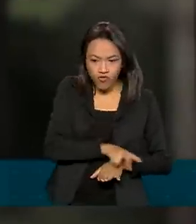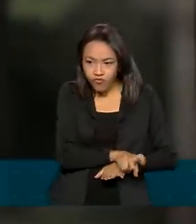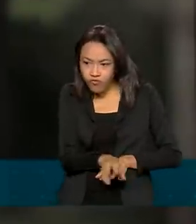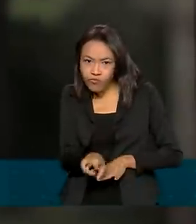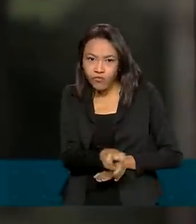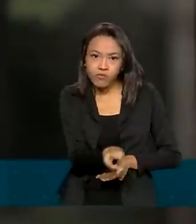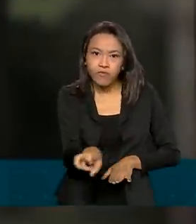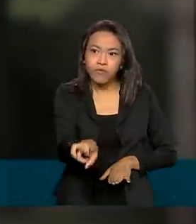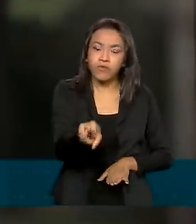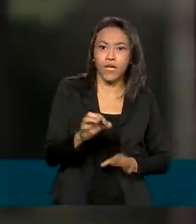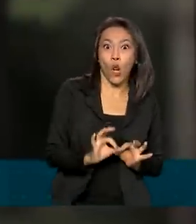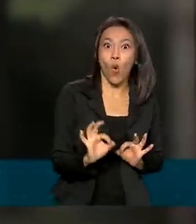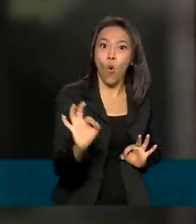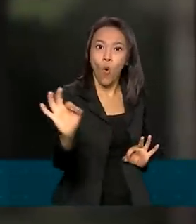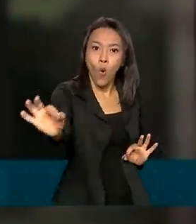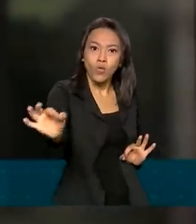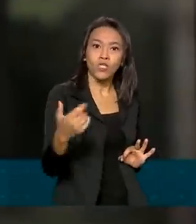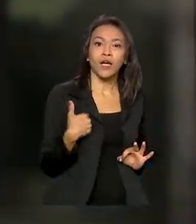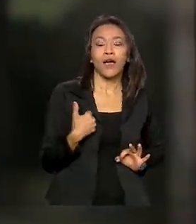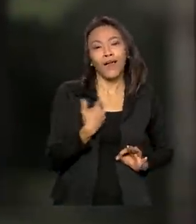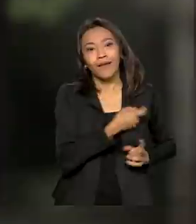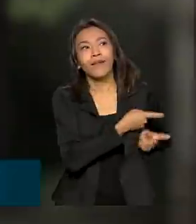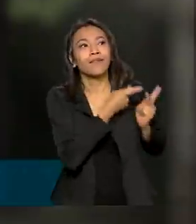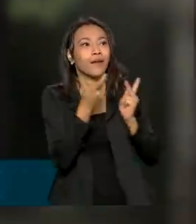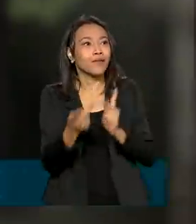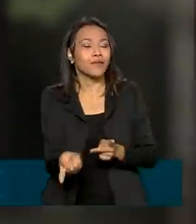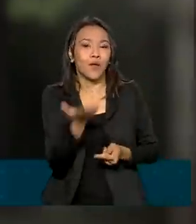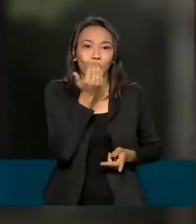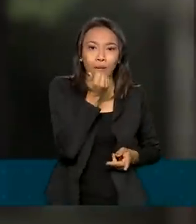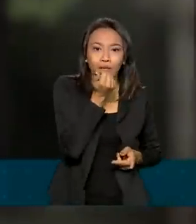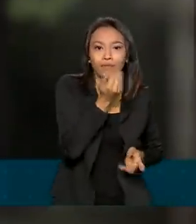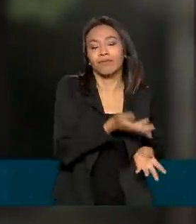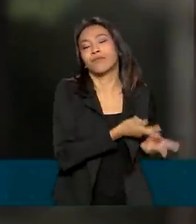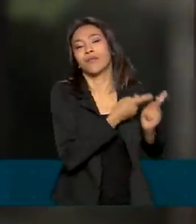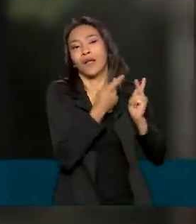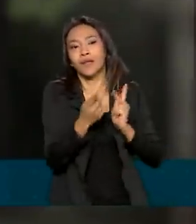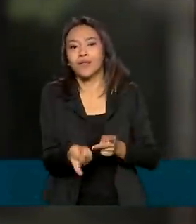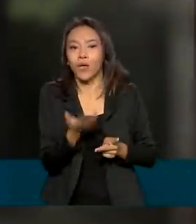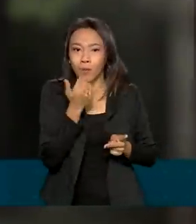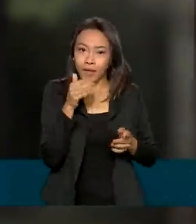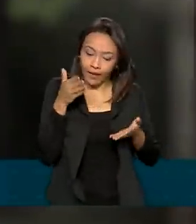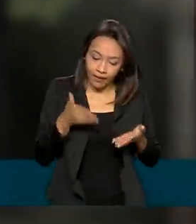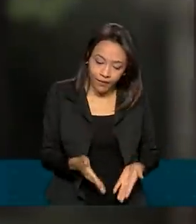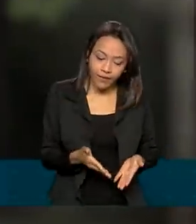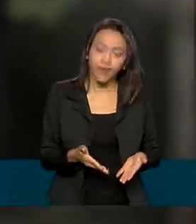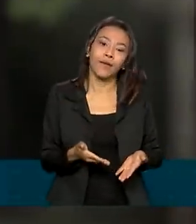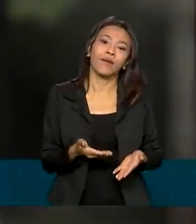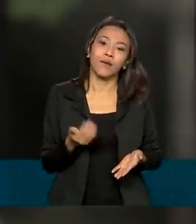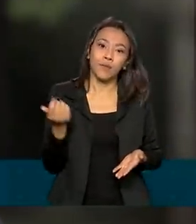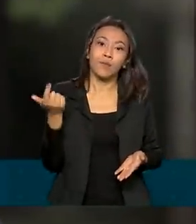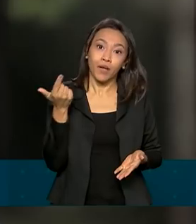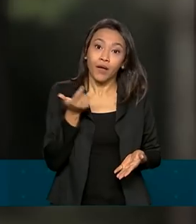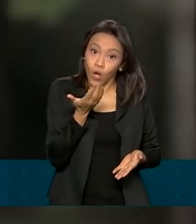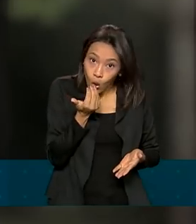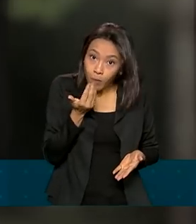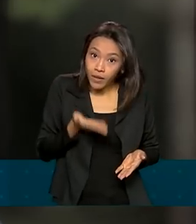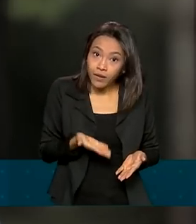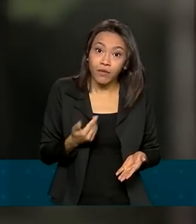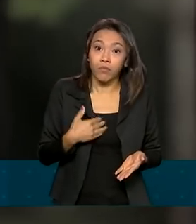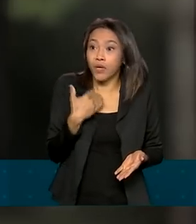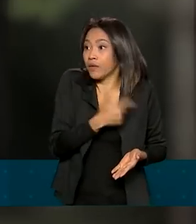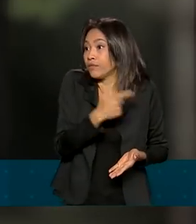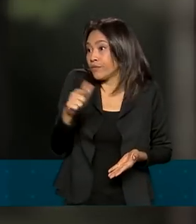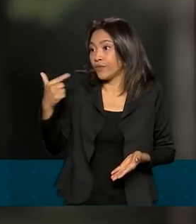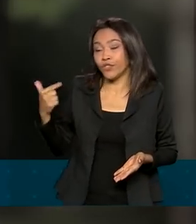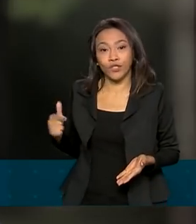distante, cada vez que ela queria trazer algum alimento, ela teria que trazer até aqui para conseguir, então, tentar consumir, porque nós não